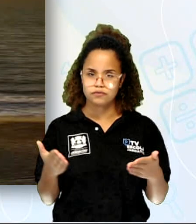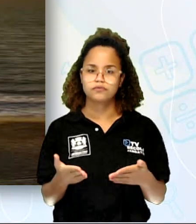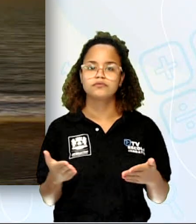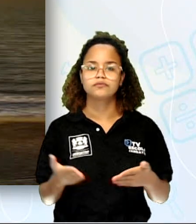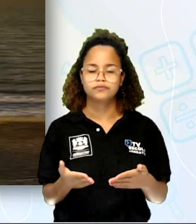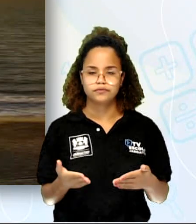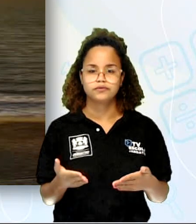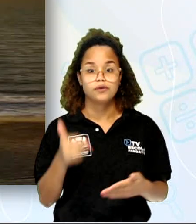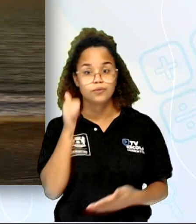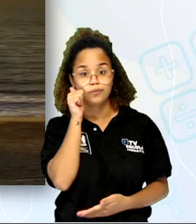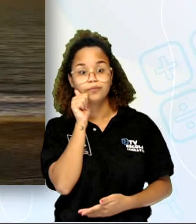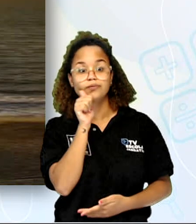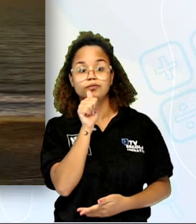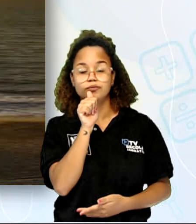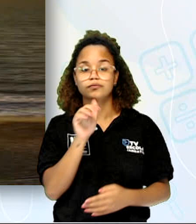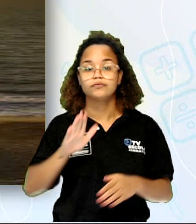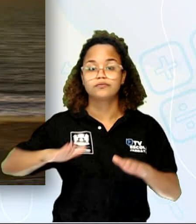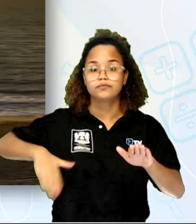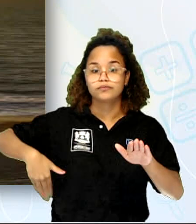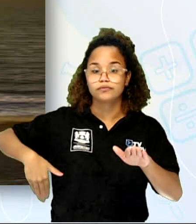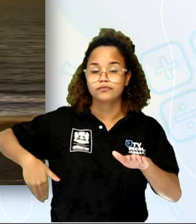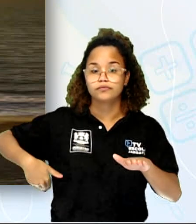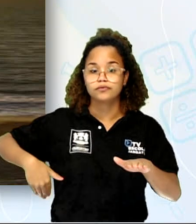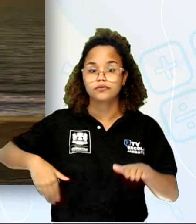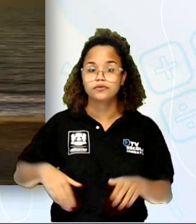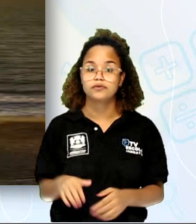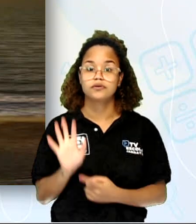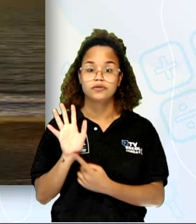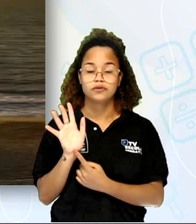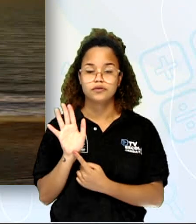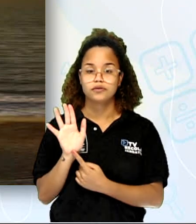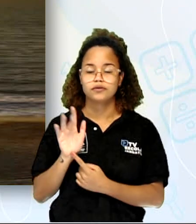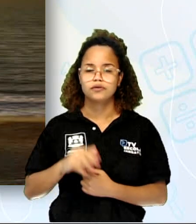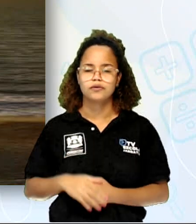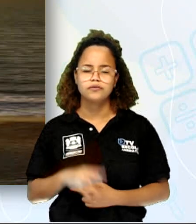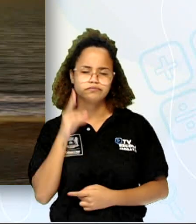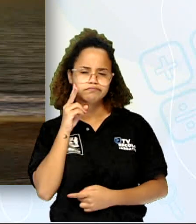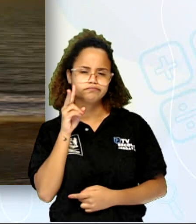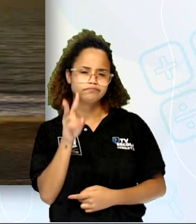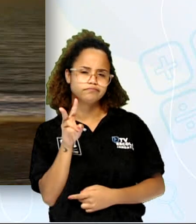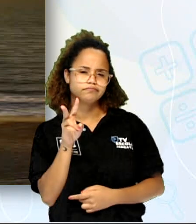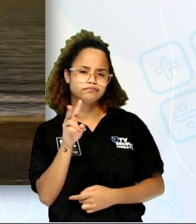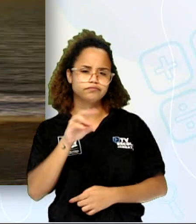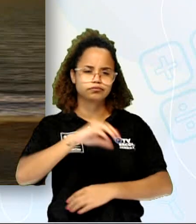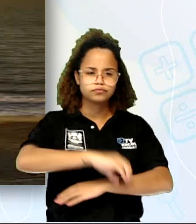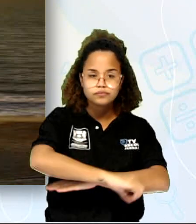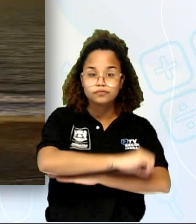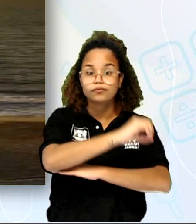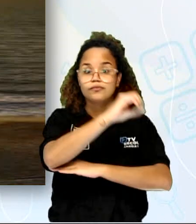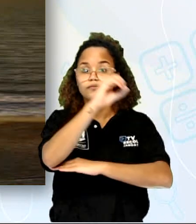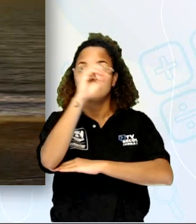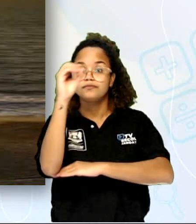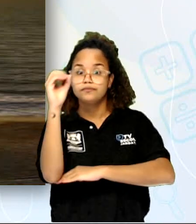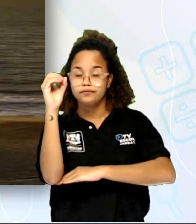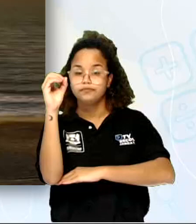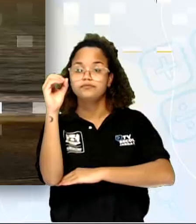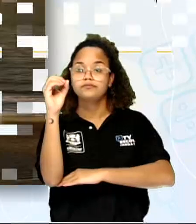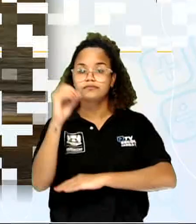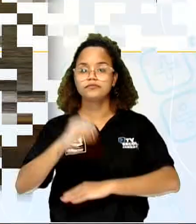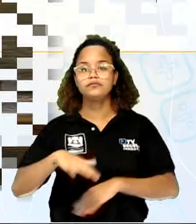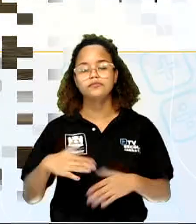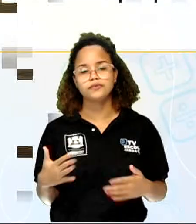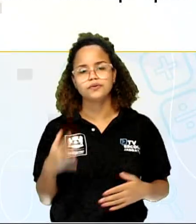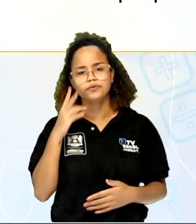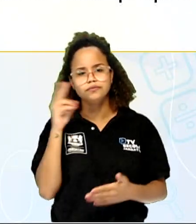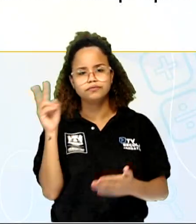Dessa menina aí, na praia de Candeias, observando o nascer do sol. Então, eu vou ler